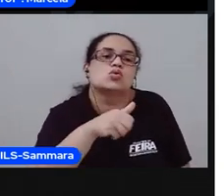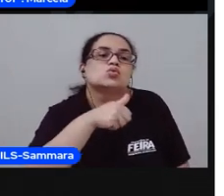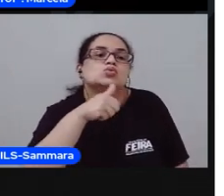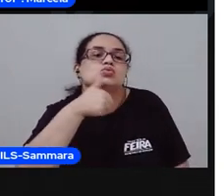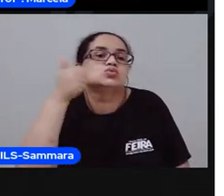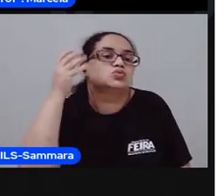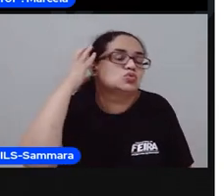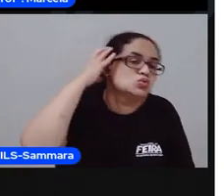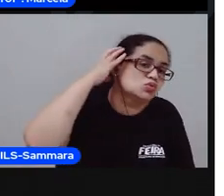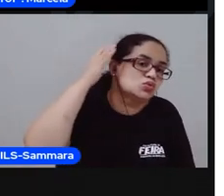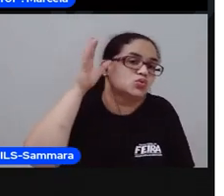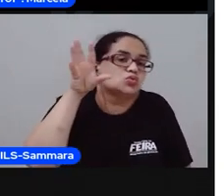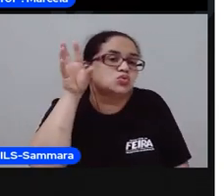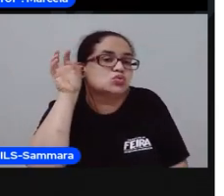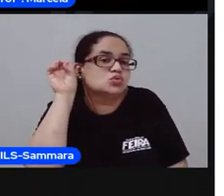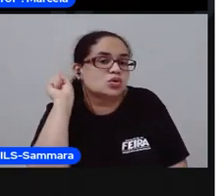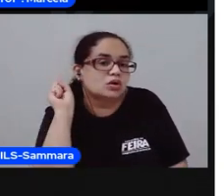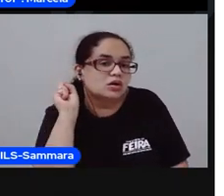você está ouvindo?